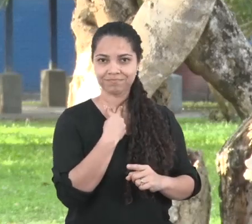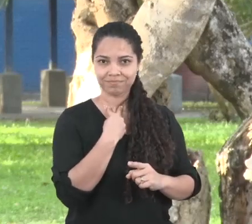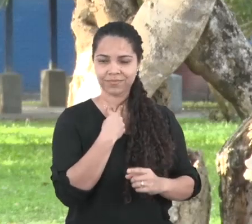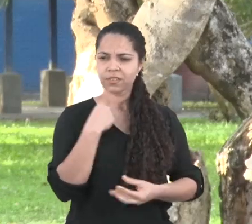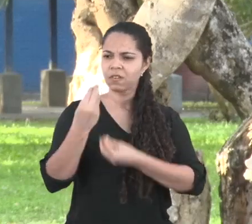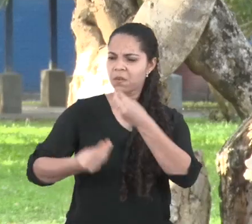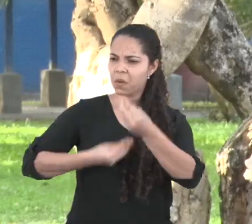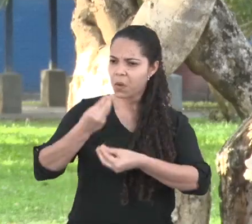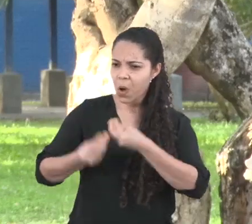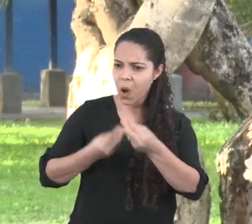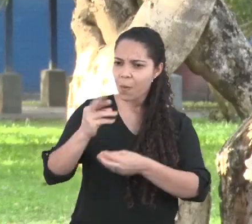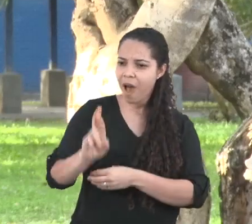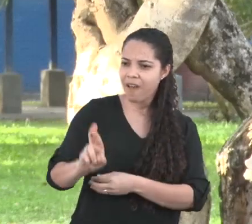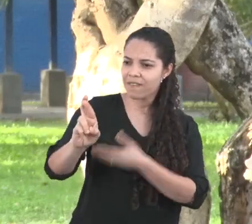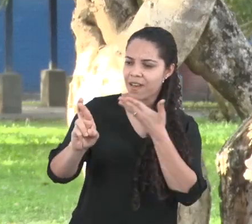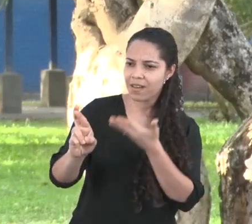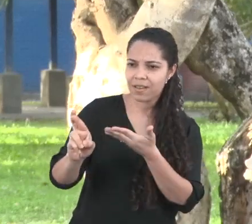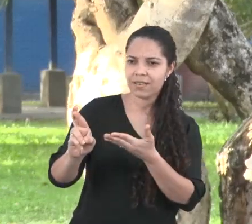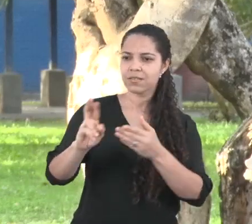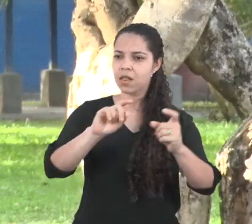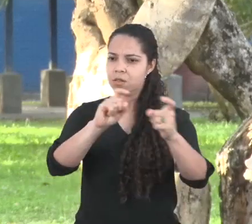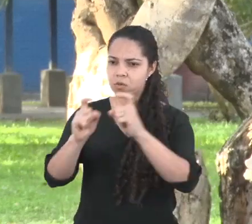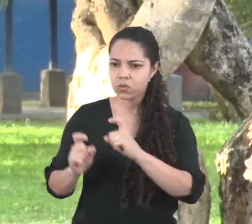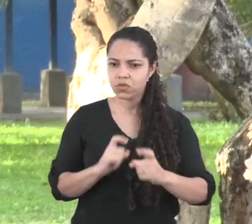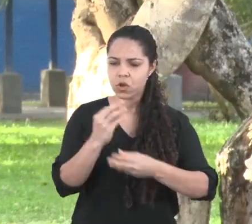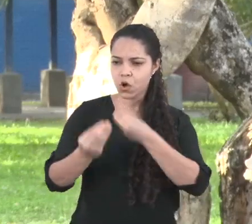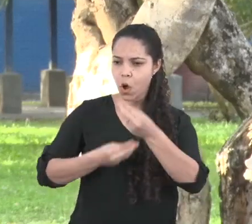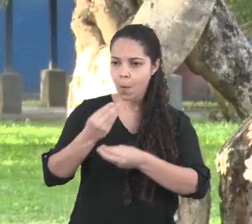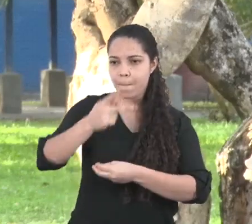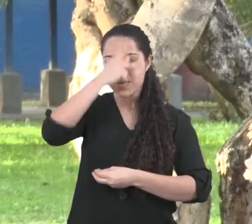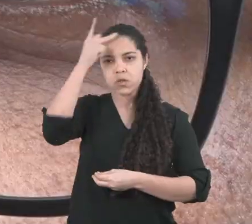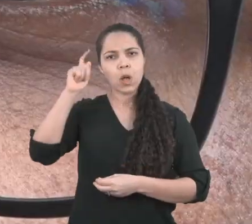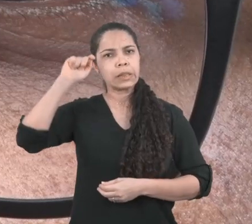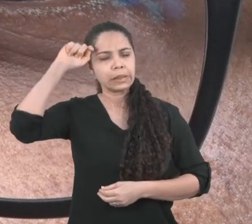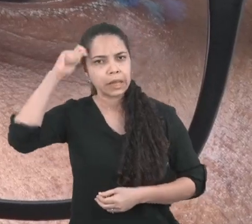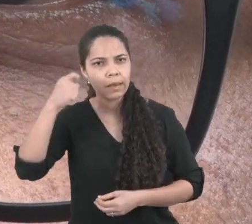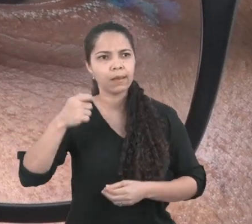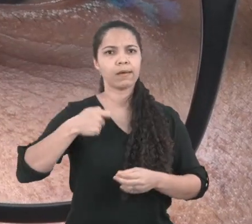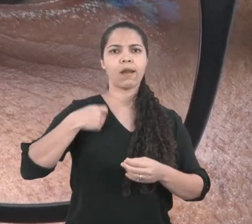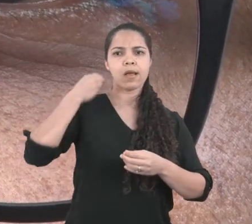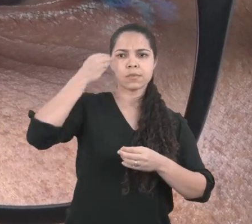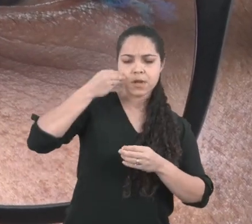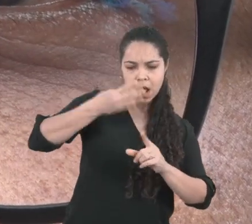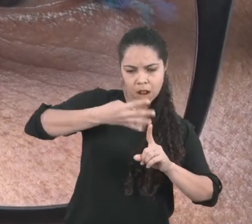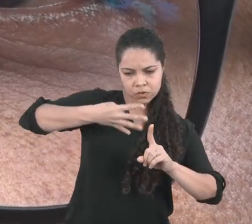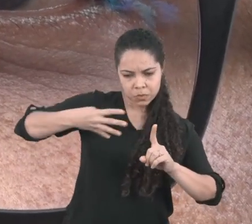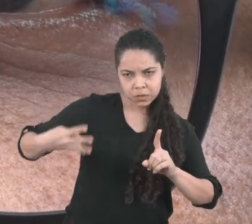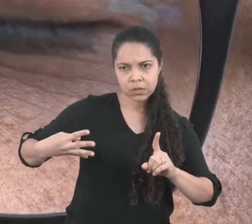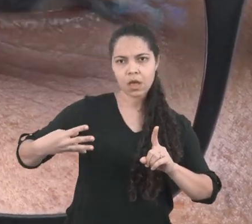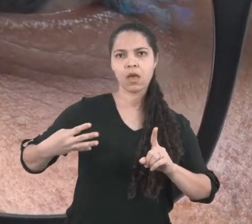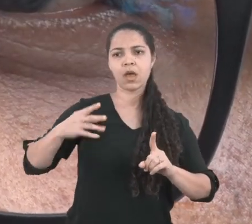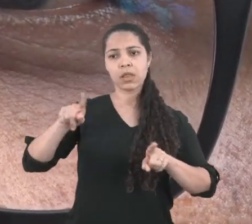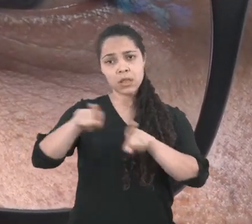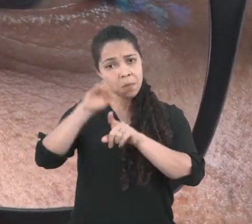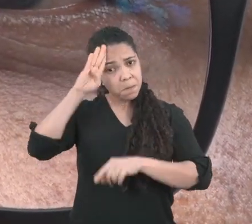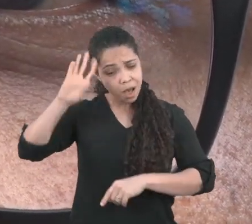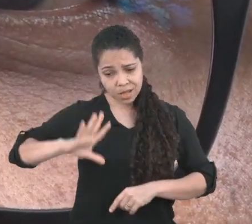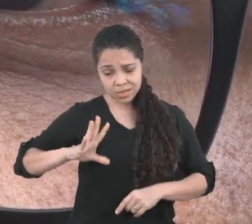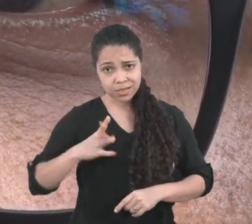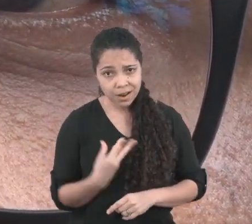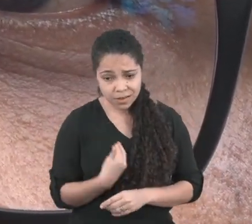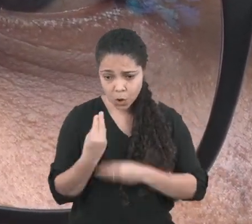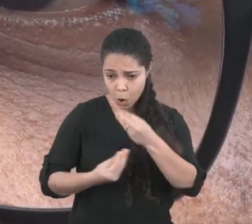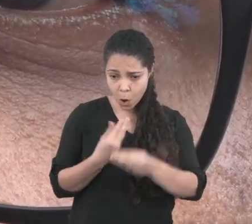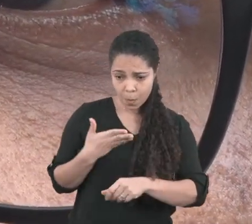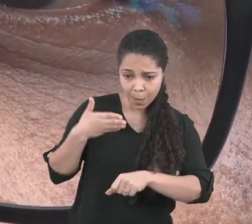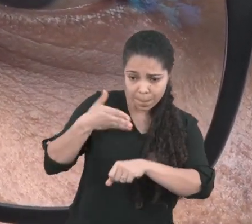referências para discutir as vivências e permanências de pessoas negras, pessoas LGBTQIA+, principalmente pessoas trans